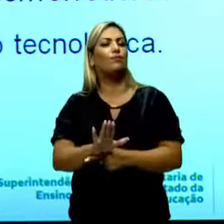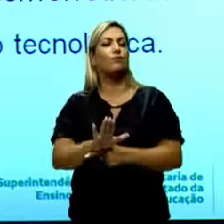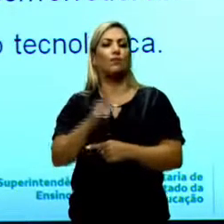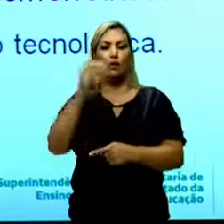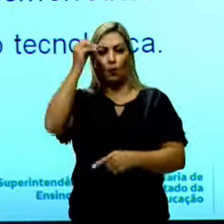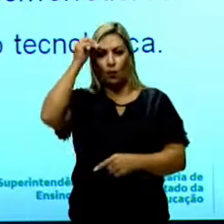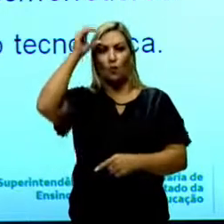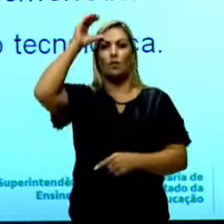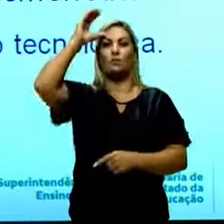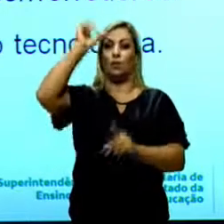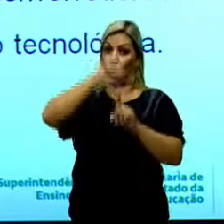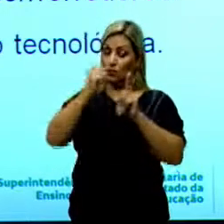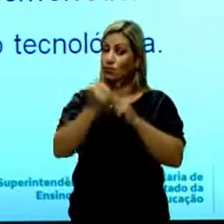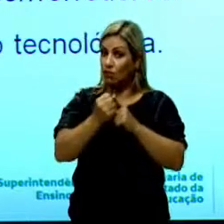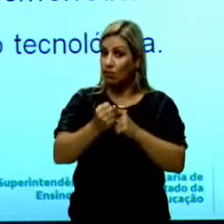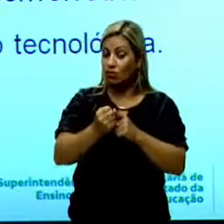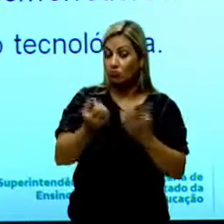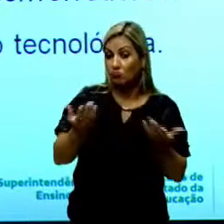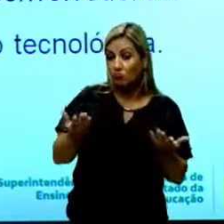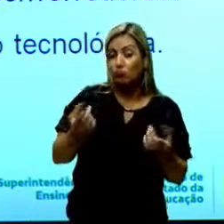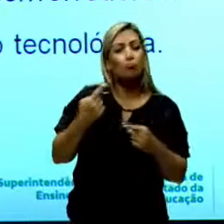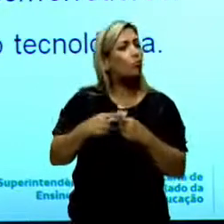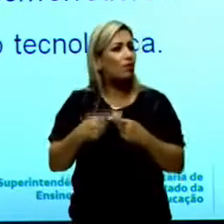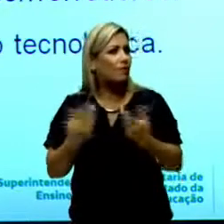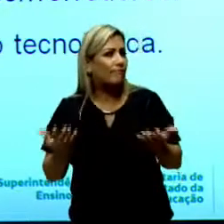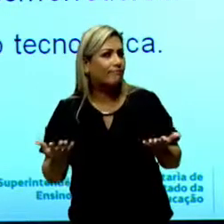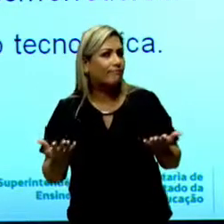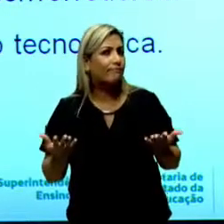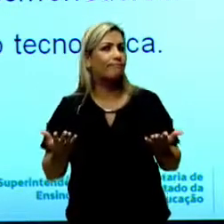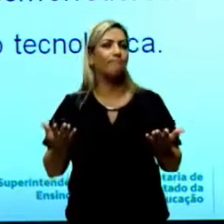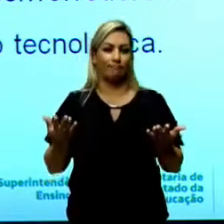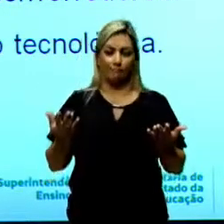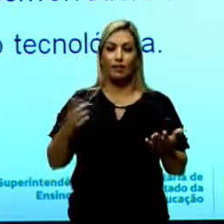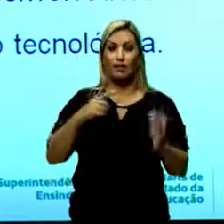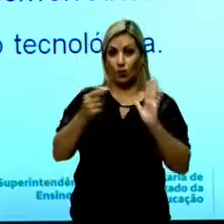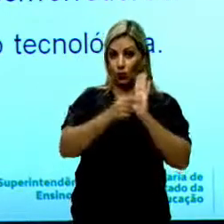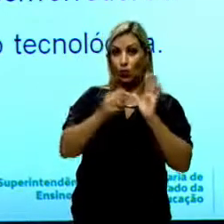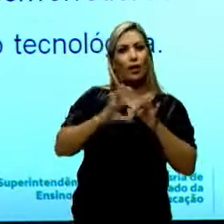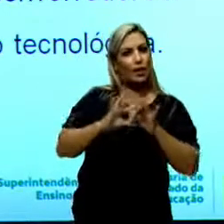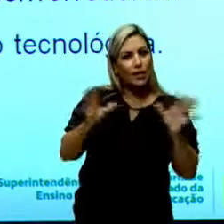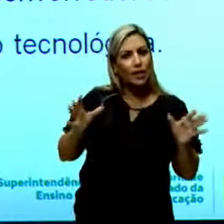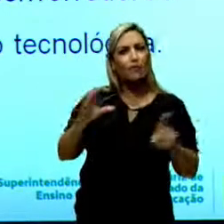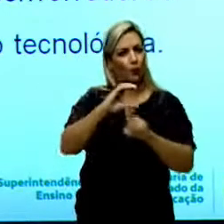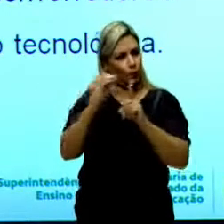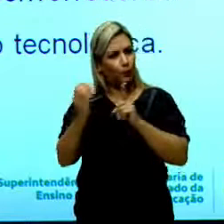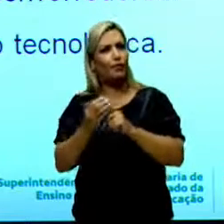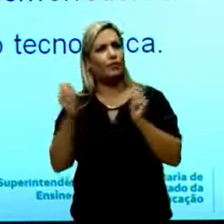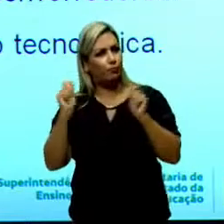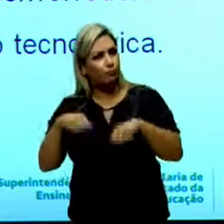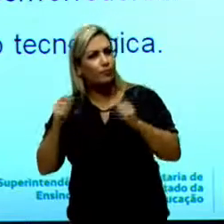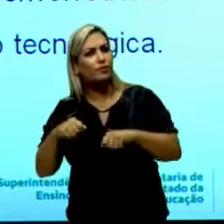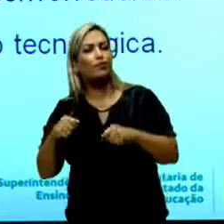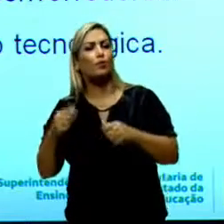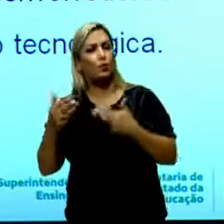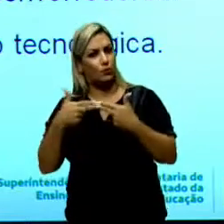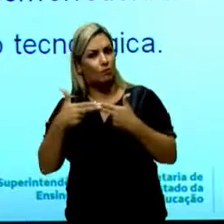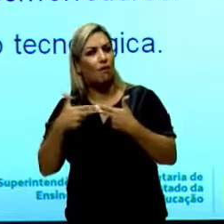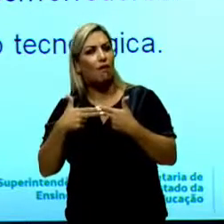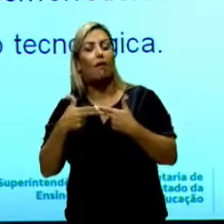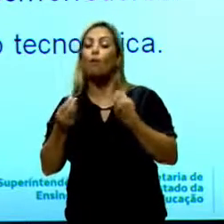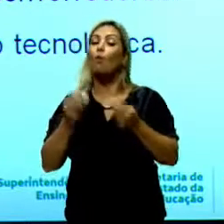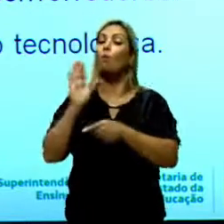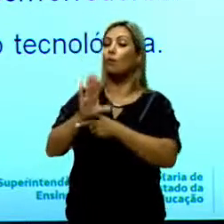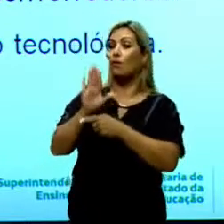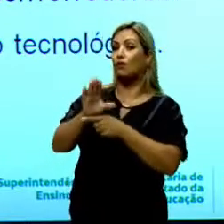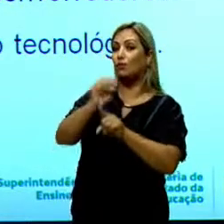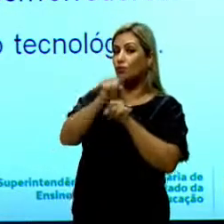do conhecimento na sociedade? Por quê? Então, esse software, ele é livre, ele é comunitário. Então, como que ele contribui